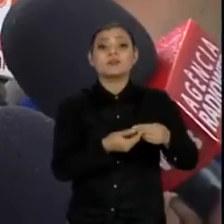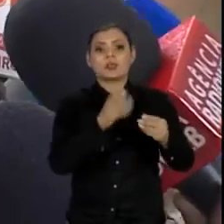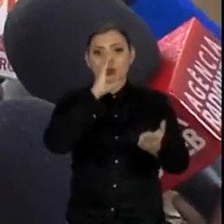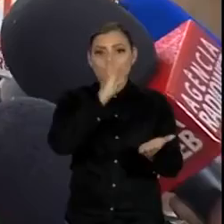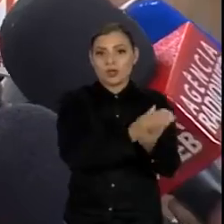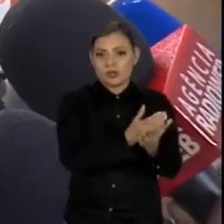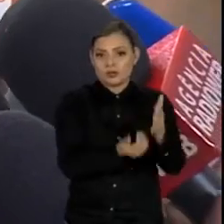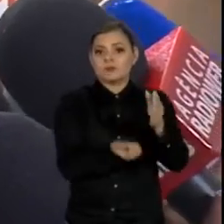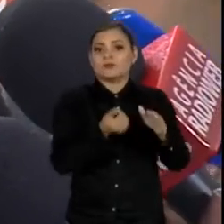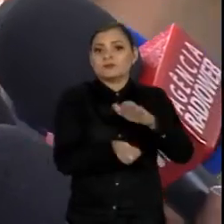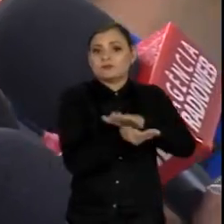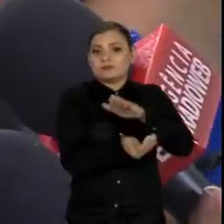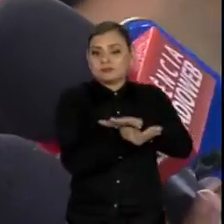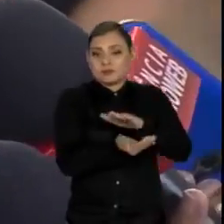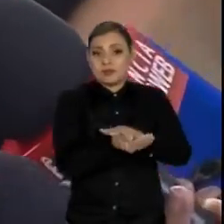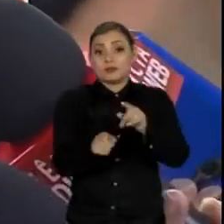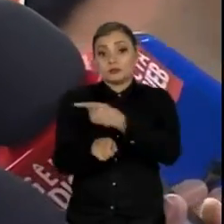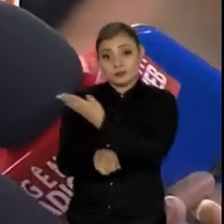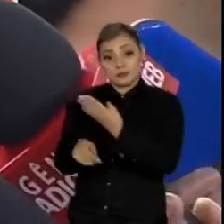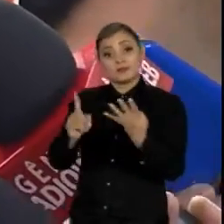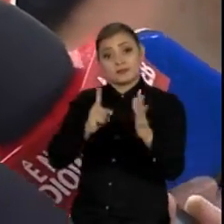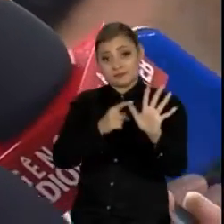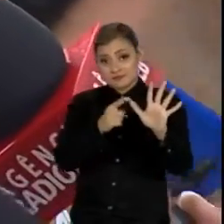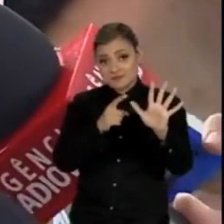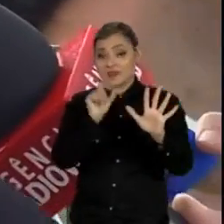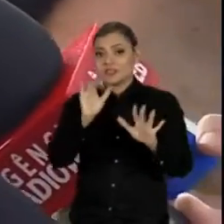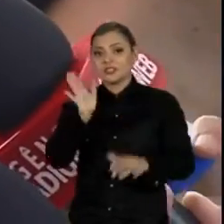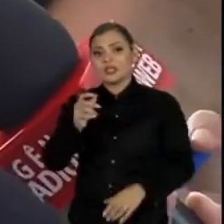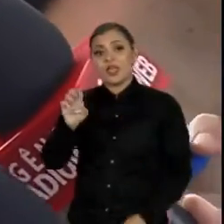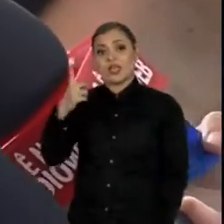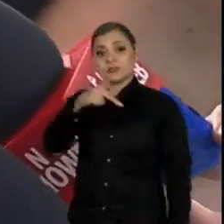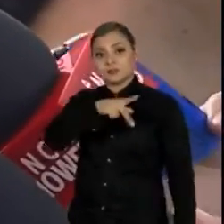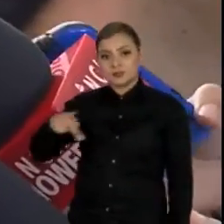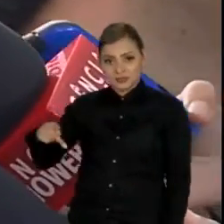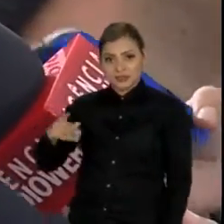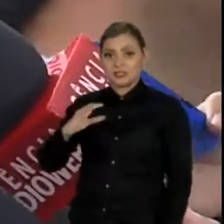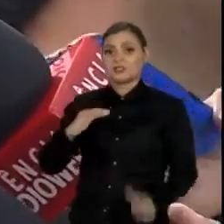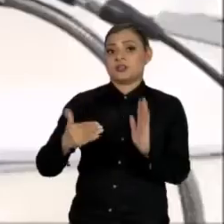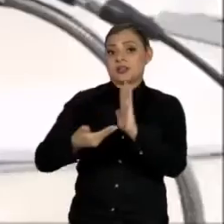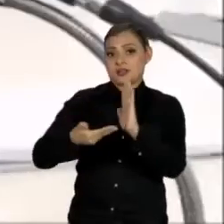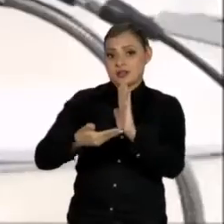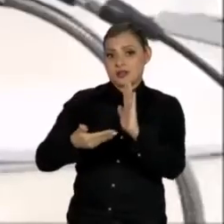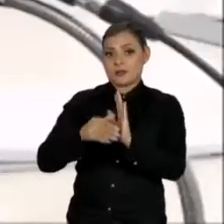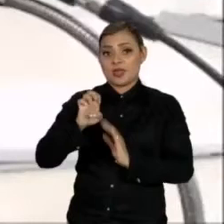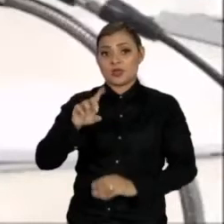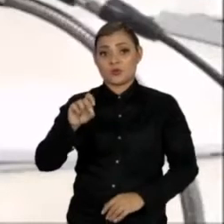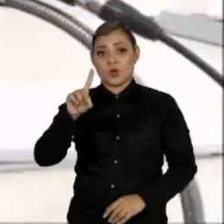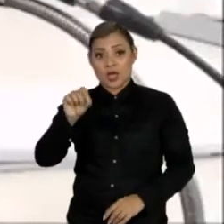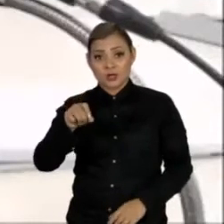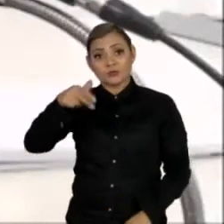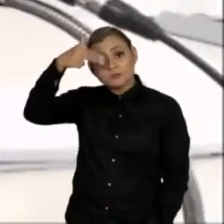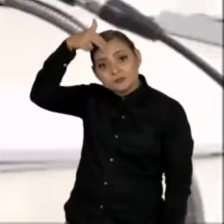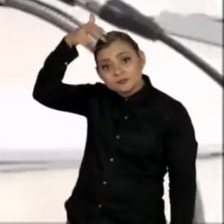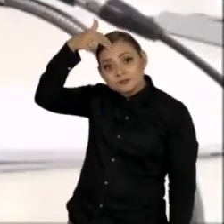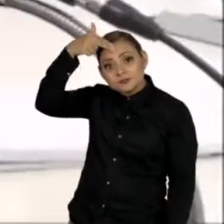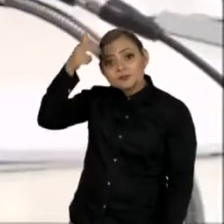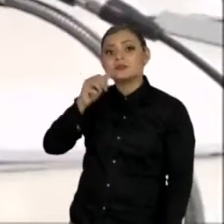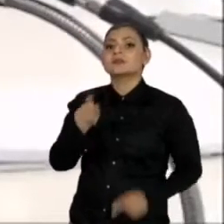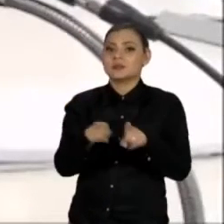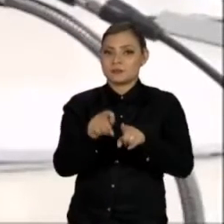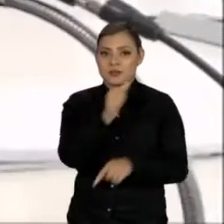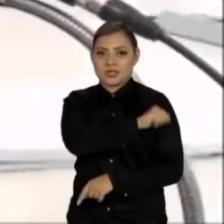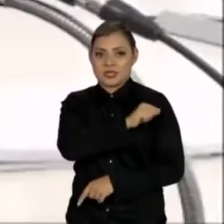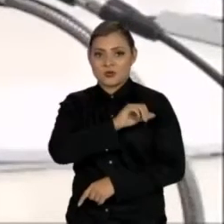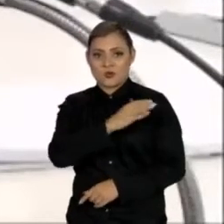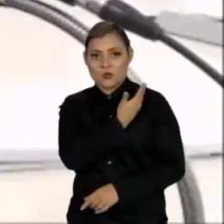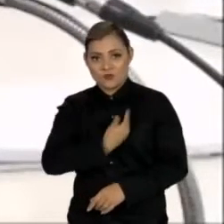Entre os presos da Lava Jato, condenados em segunda instância, o ex-presidente da Câmara, Eduardo Cunha, e o ex-governador do Rio de Janeiro, Sérgio Cabral,